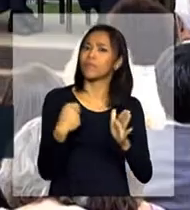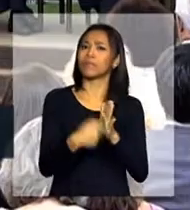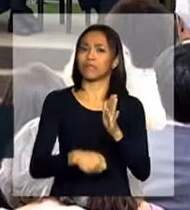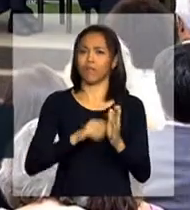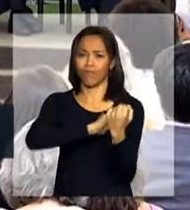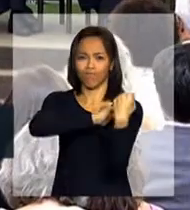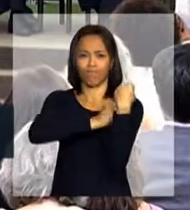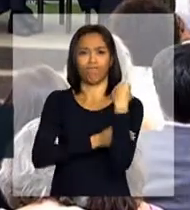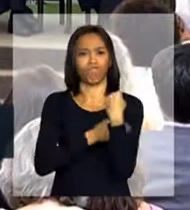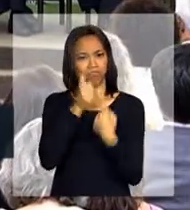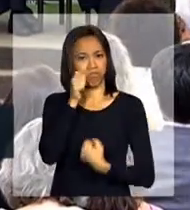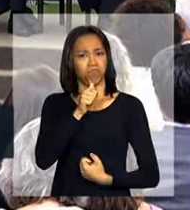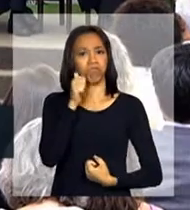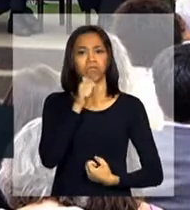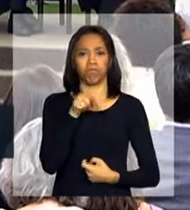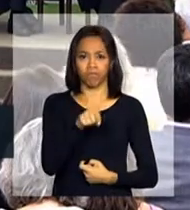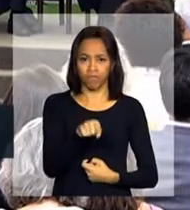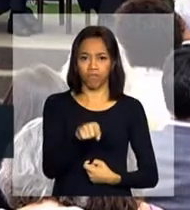aspectos.